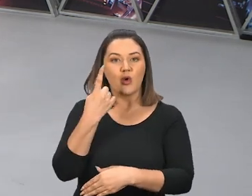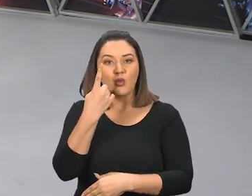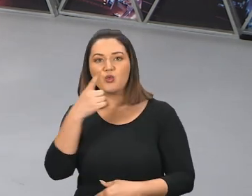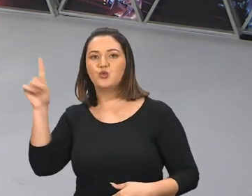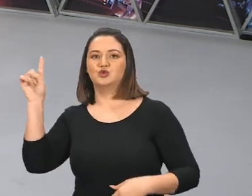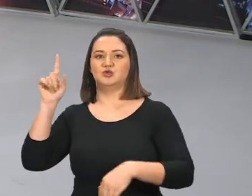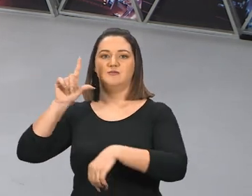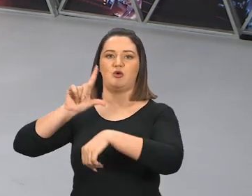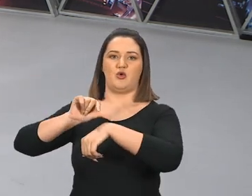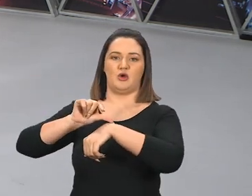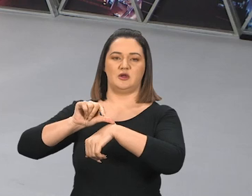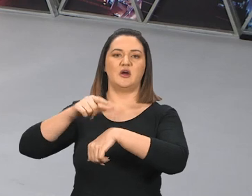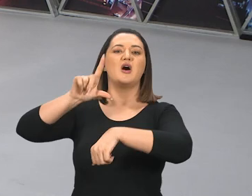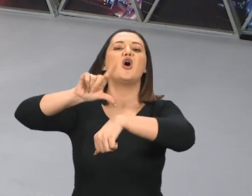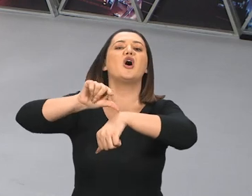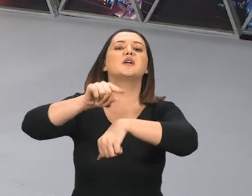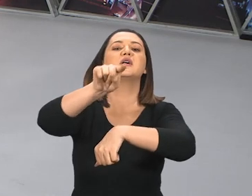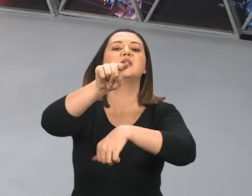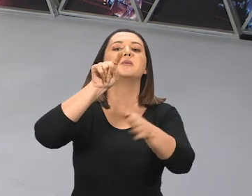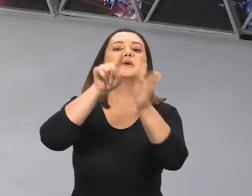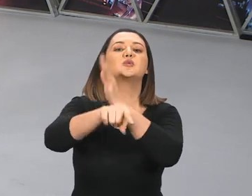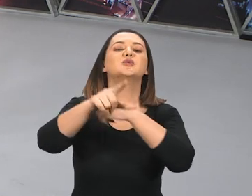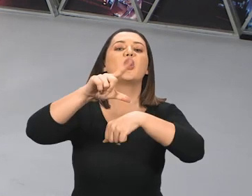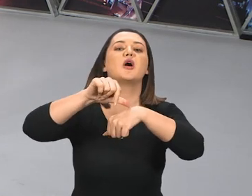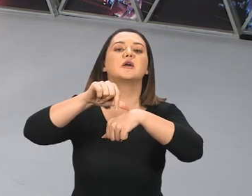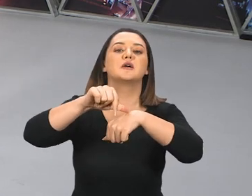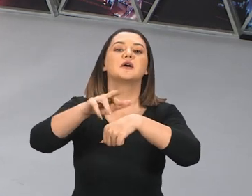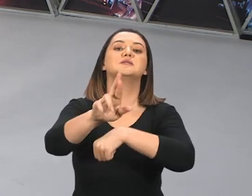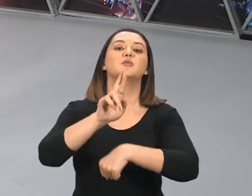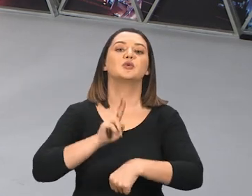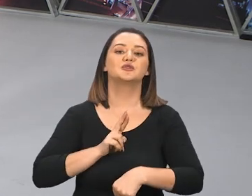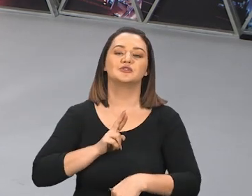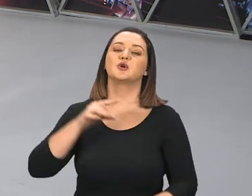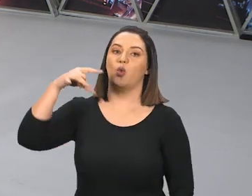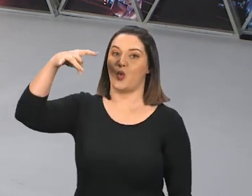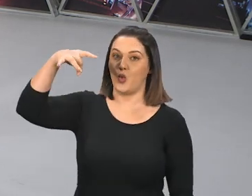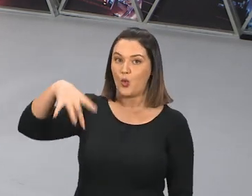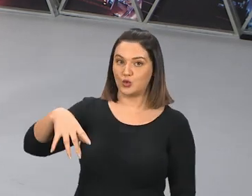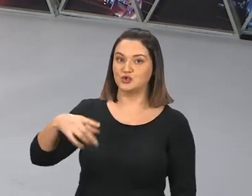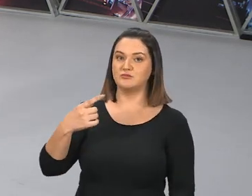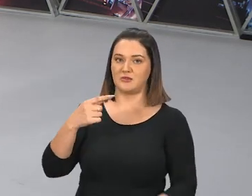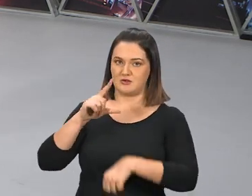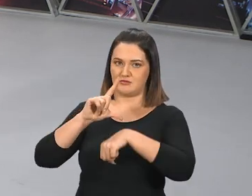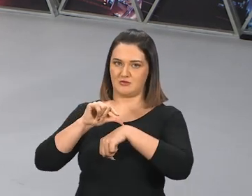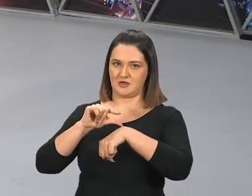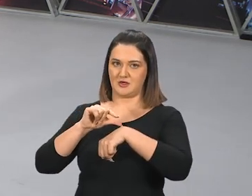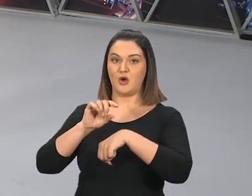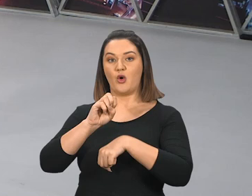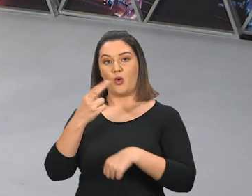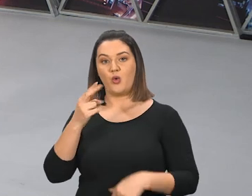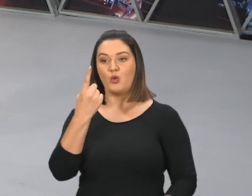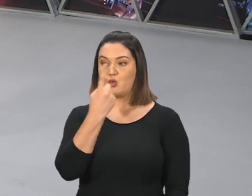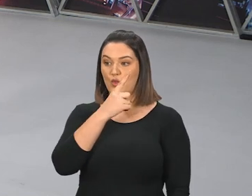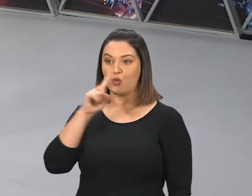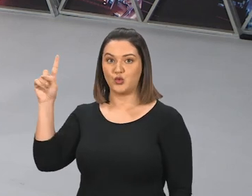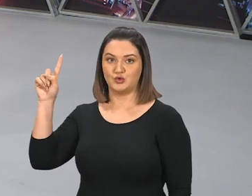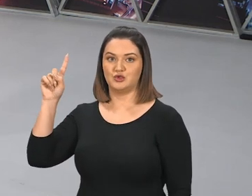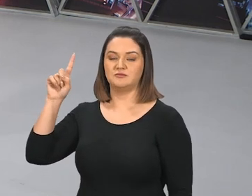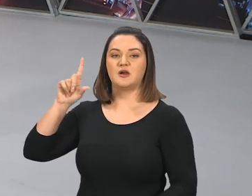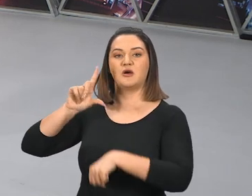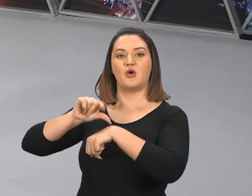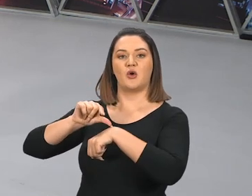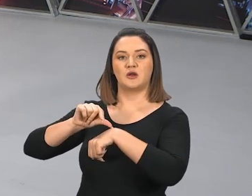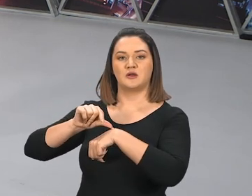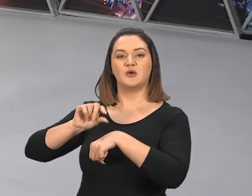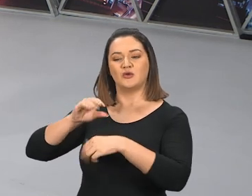Que horas são? Última hora. De novo, que horas são? Última hora. E o texto diz assim, E vocês ouviram